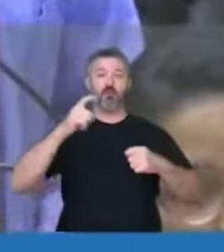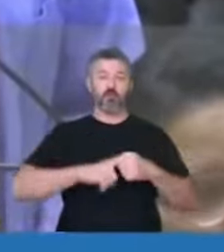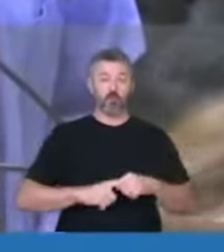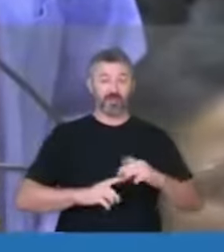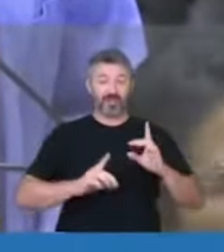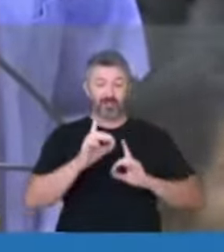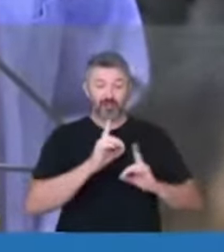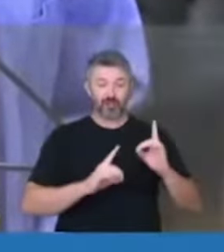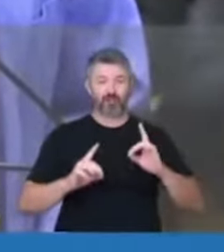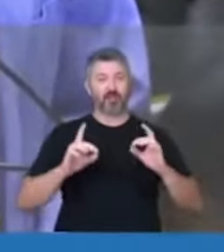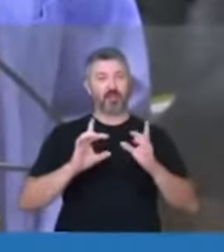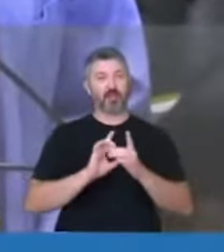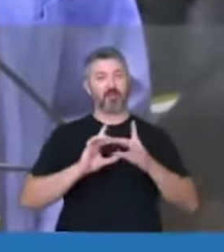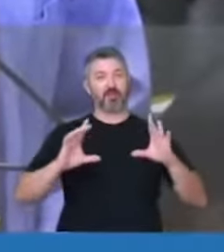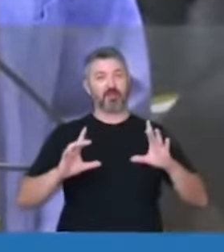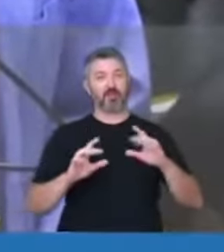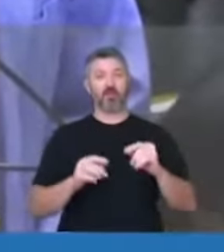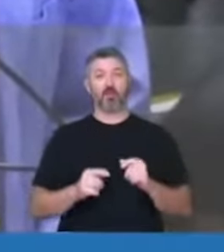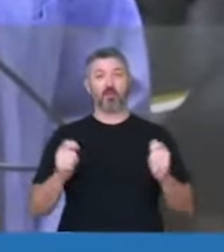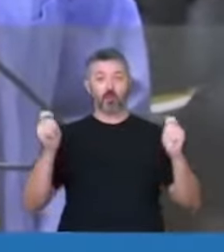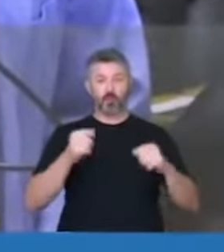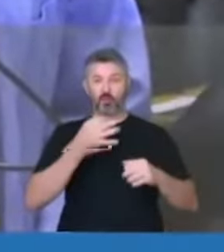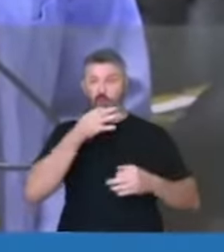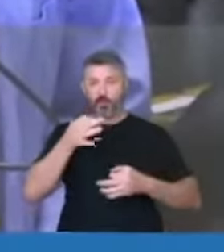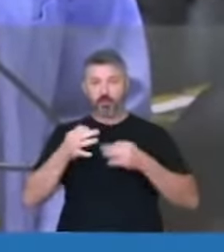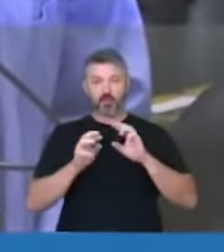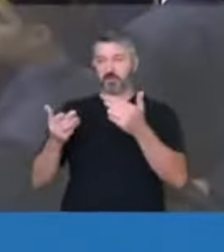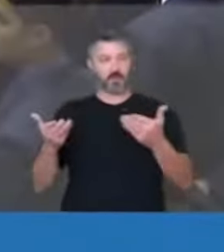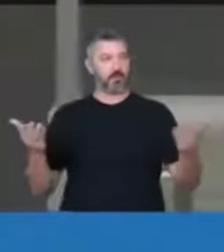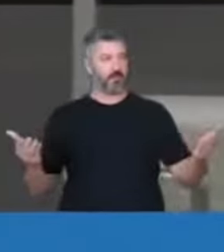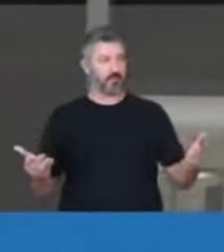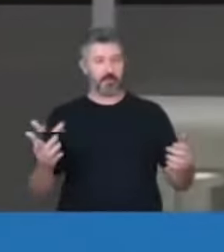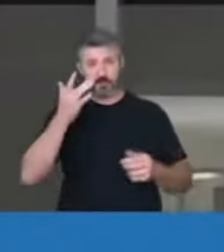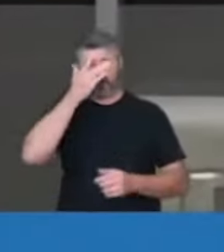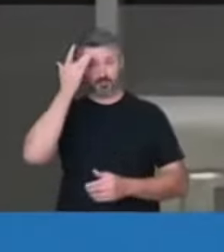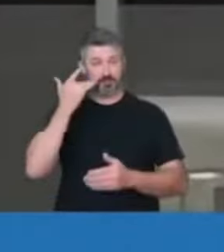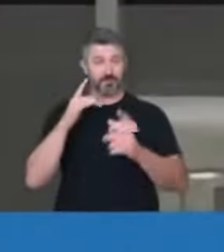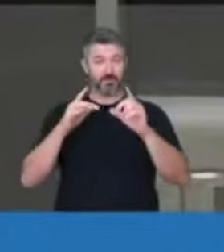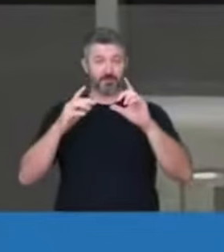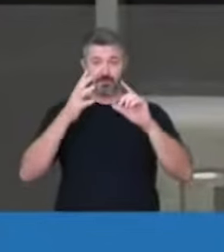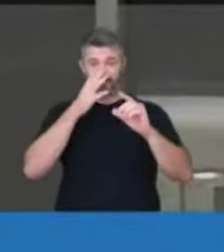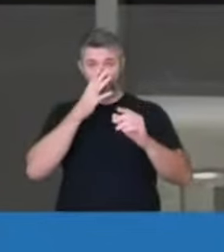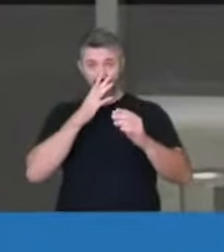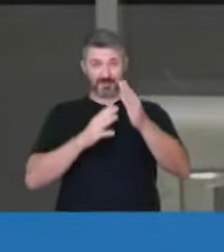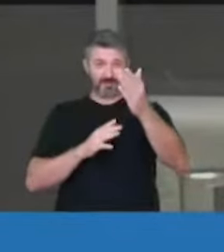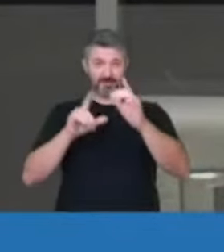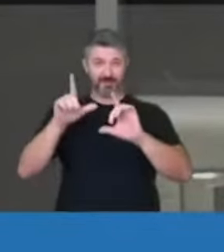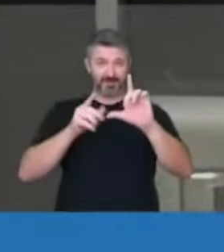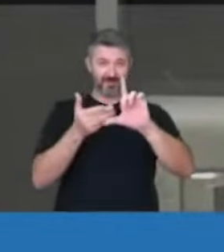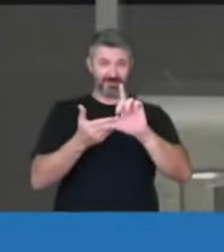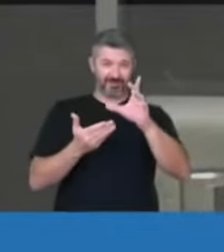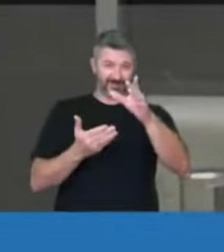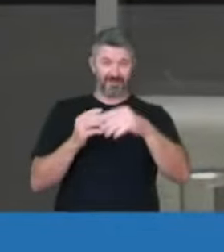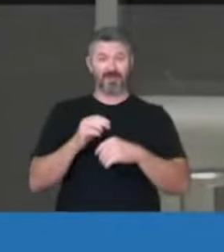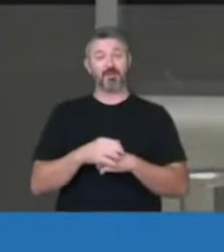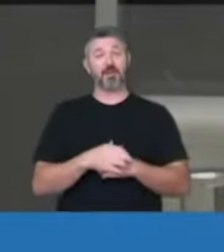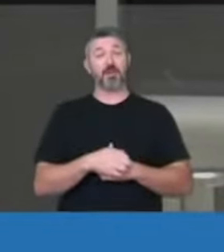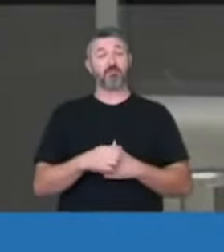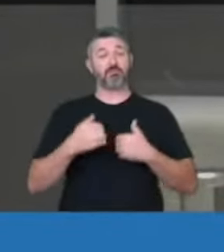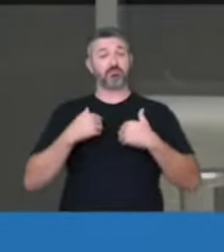democracia e possibilidade da divergência, sem interdição do debate político. Subo nesta tribuna,